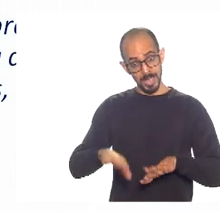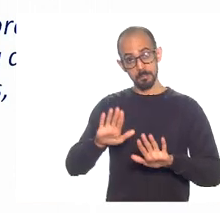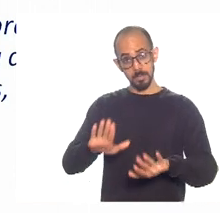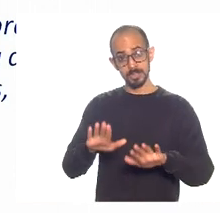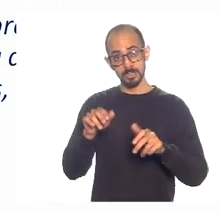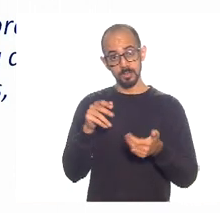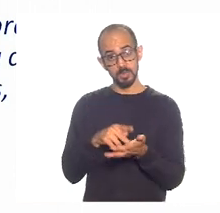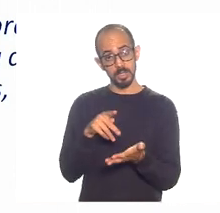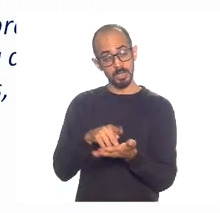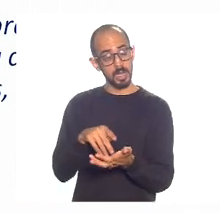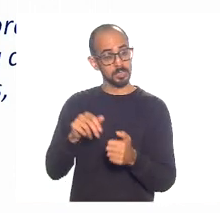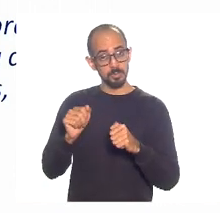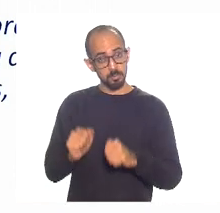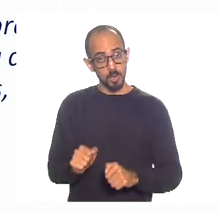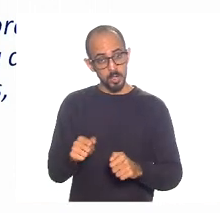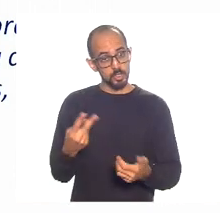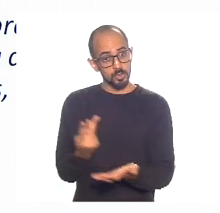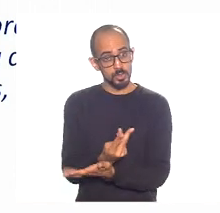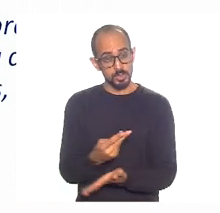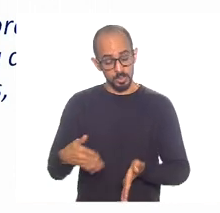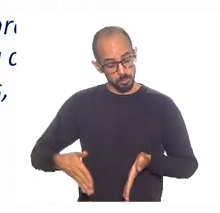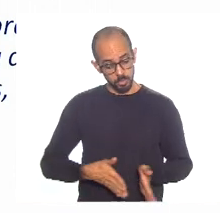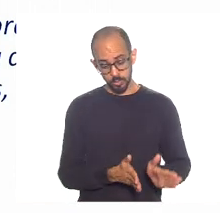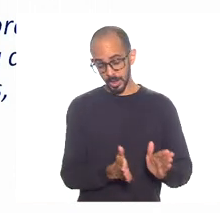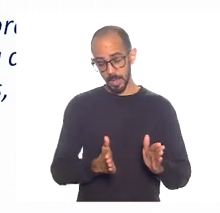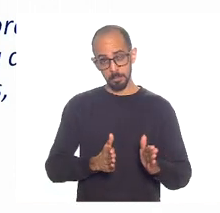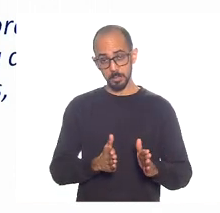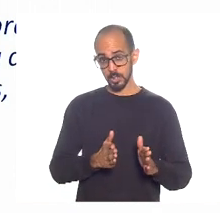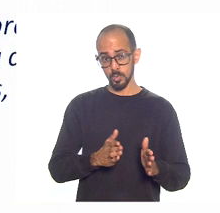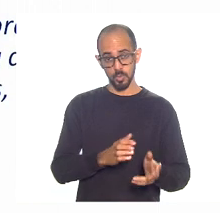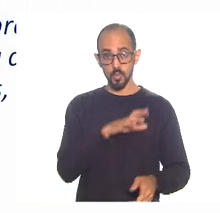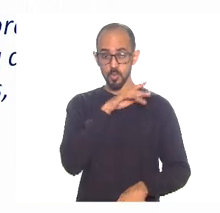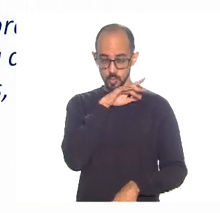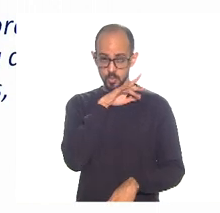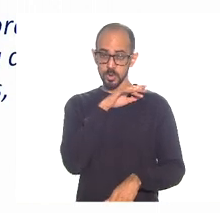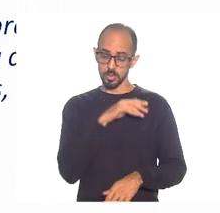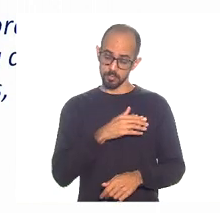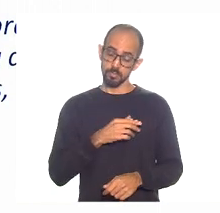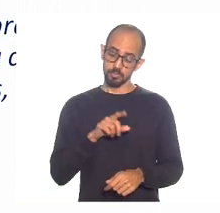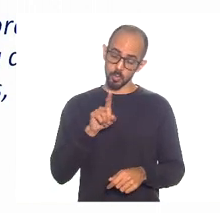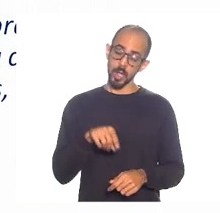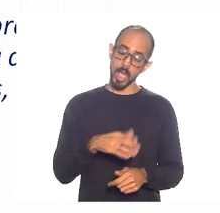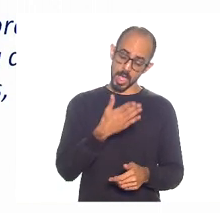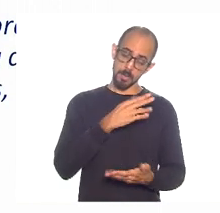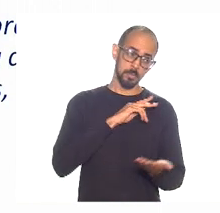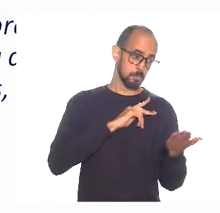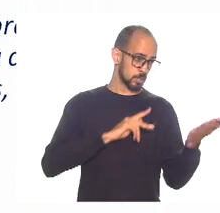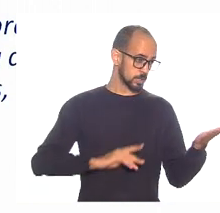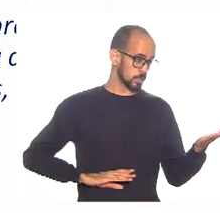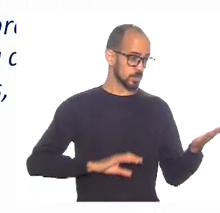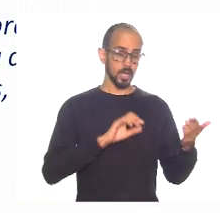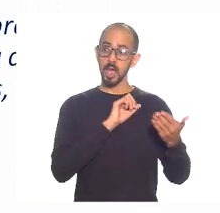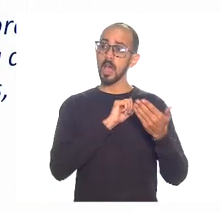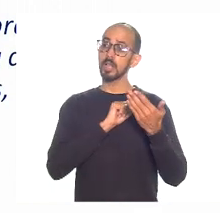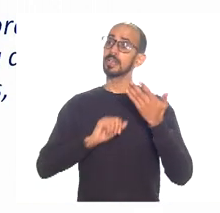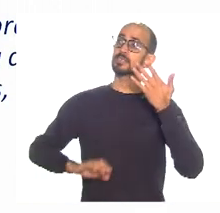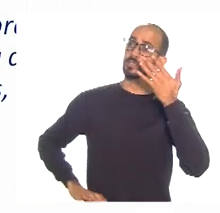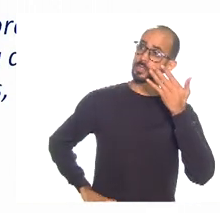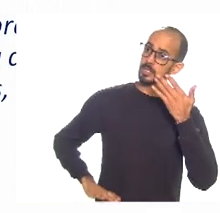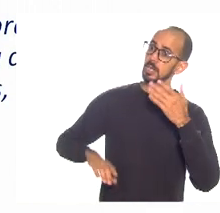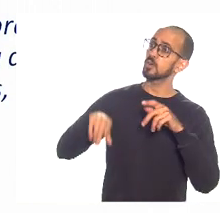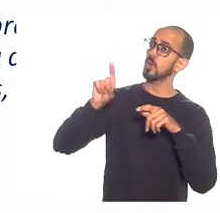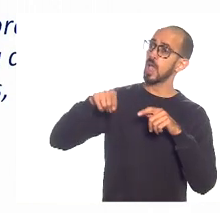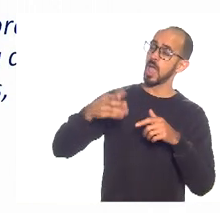o buraco e a gente não pode admitir isso. É isso, é isso, presidente. Eu acho que foi aí, esses dias, a gente ficou